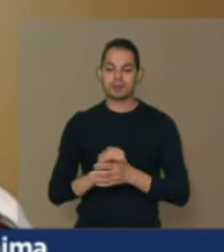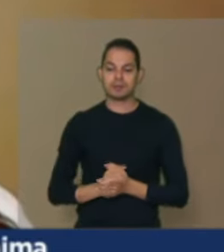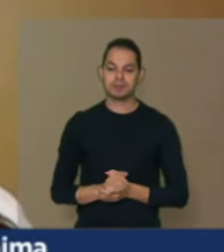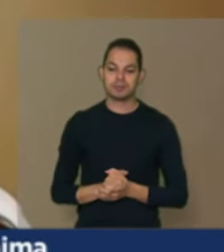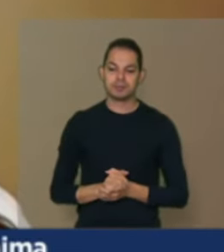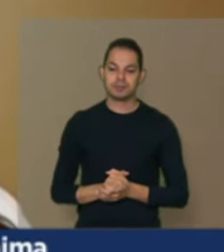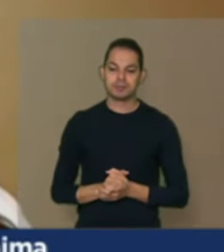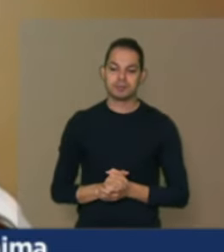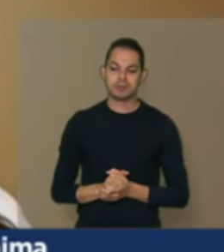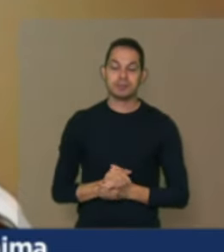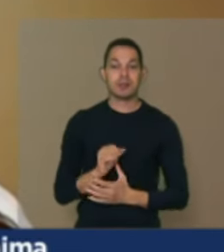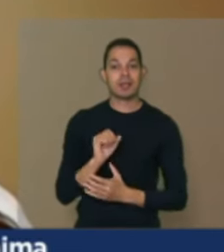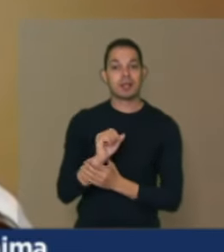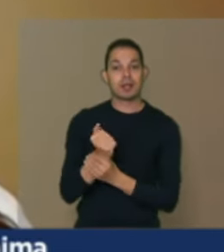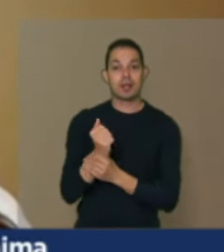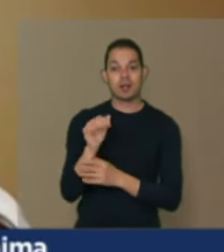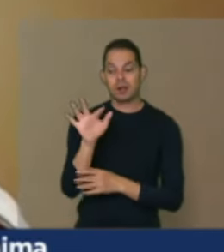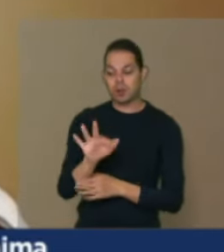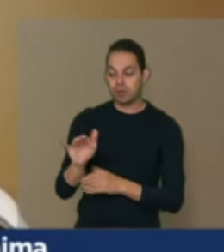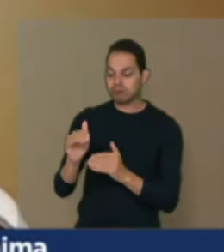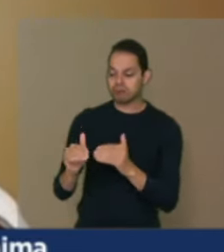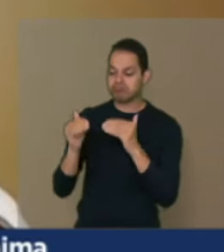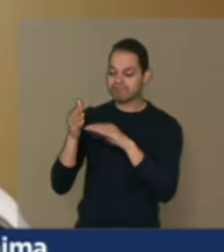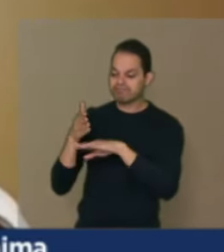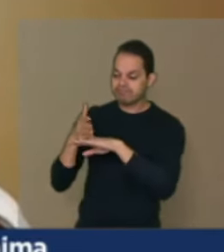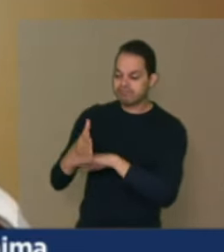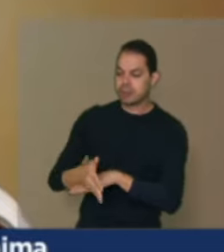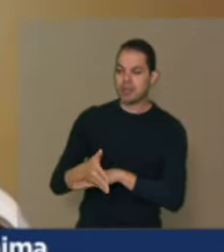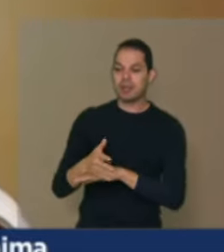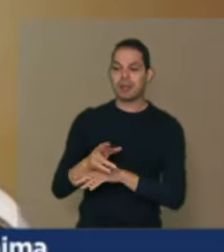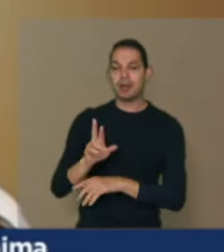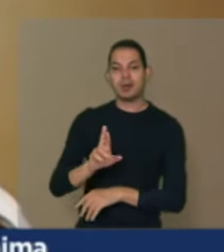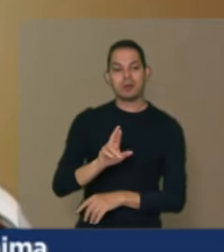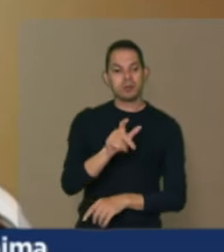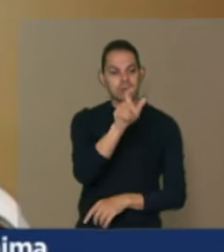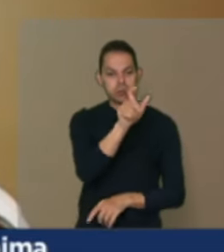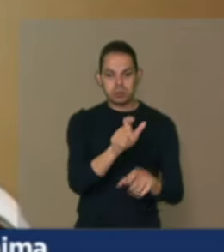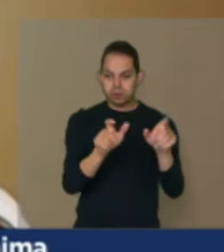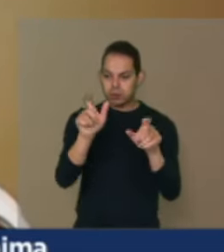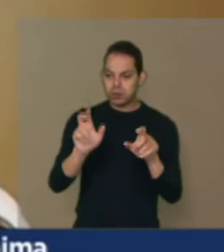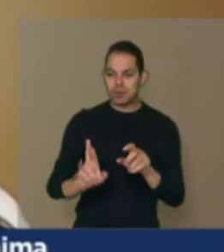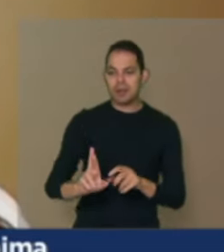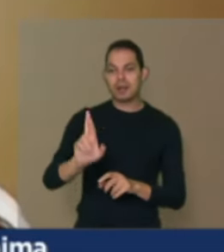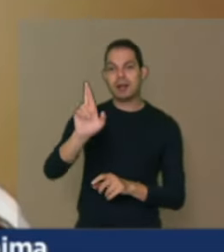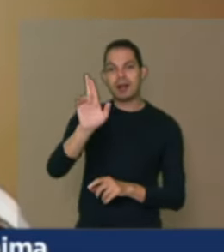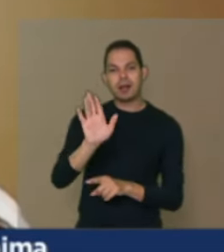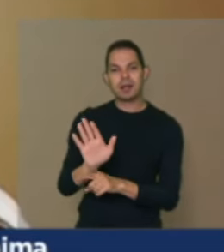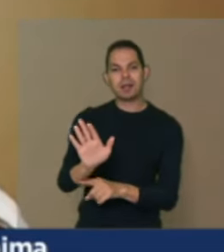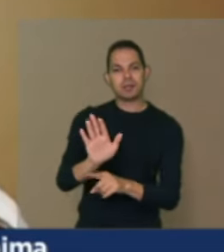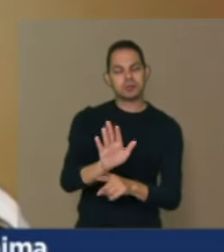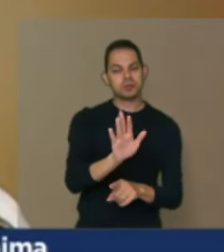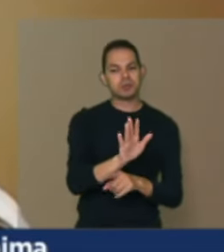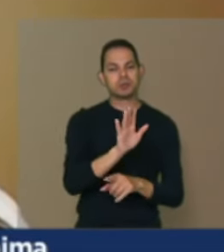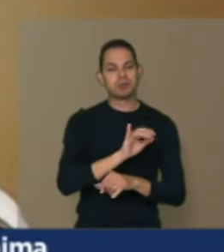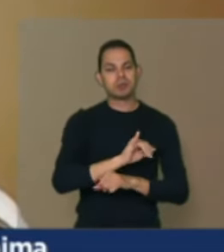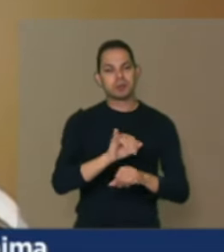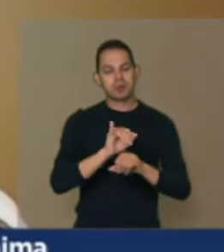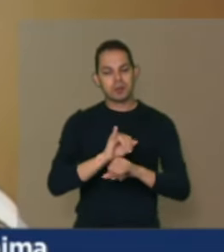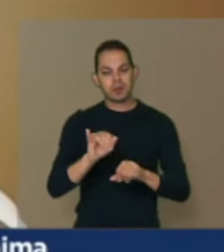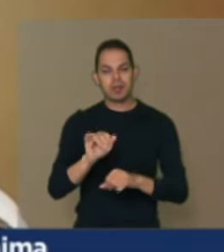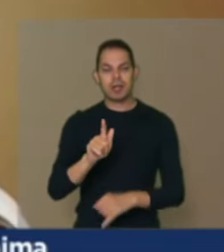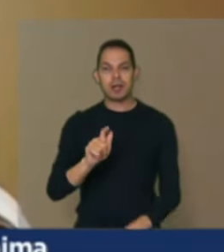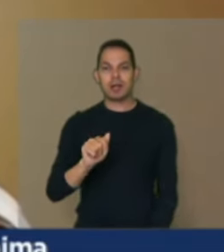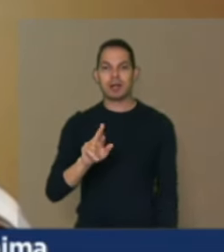o ensino para que eles sejam responsáveis por ajudar a questão de formações importantes como agronomia